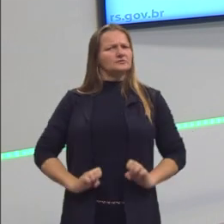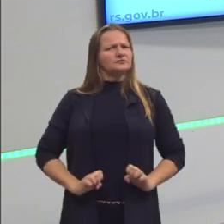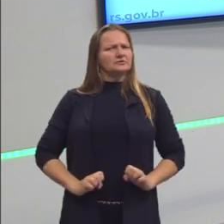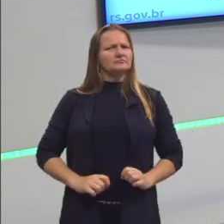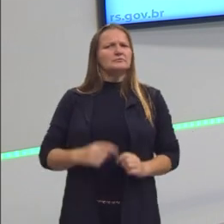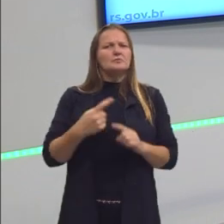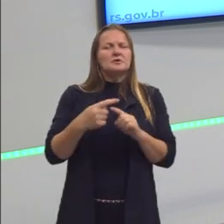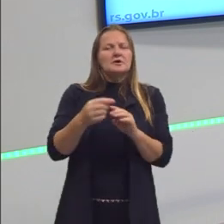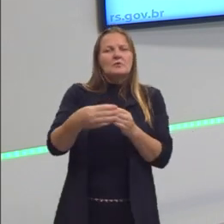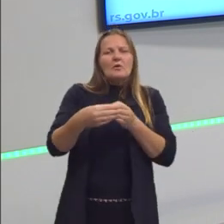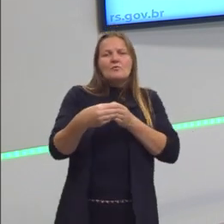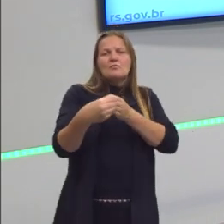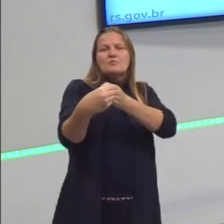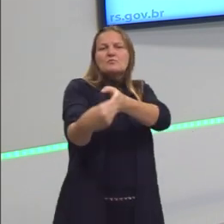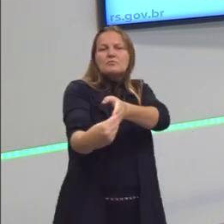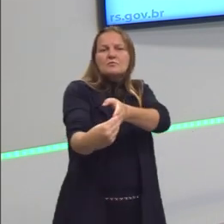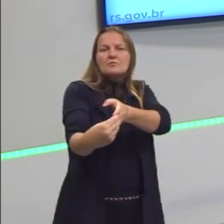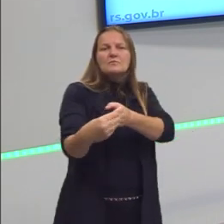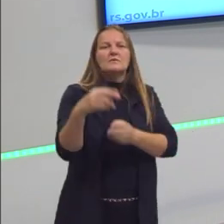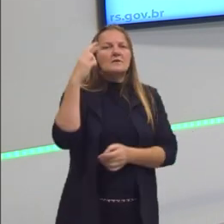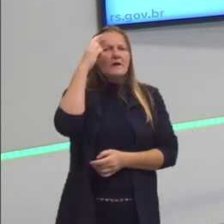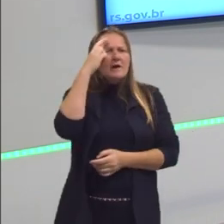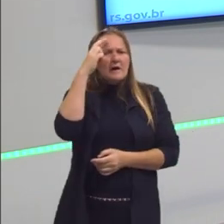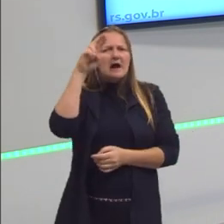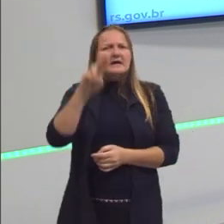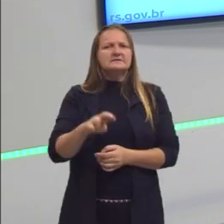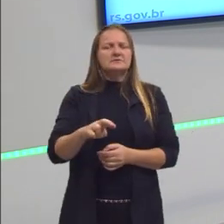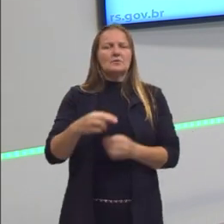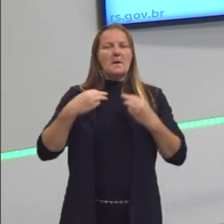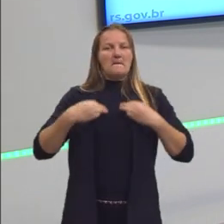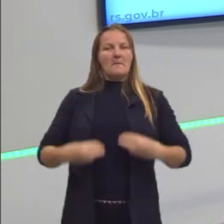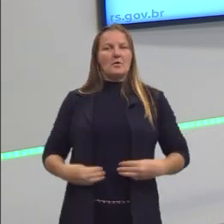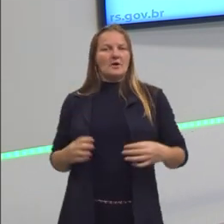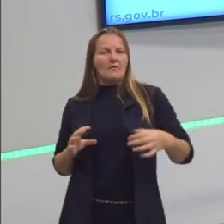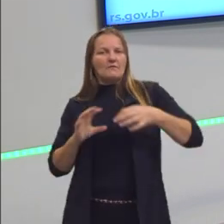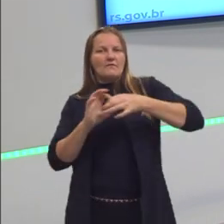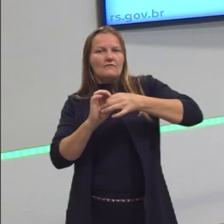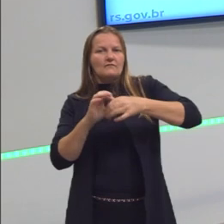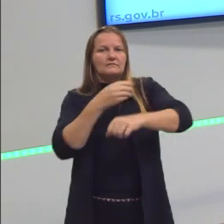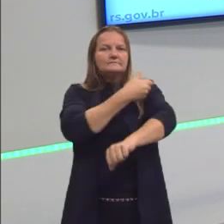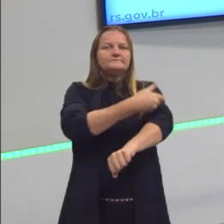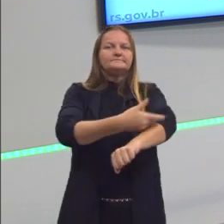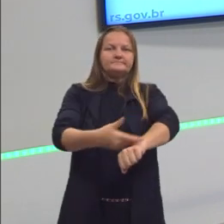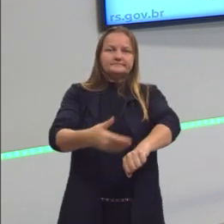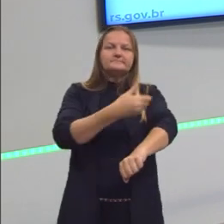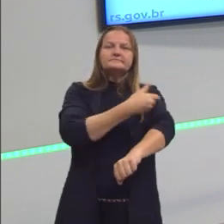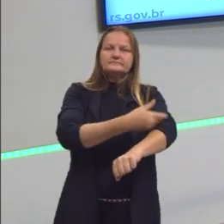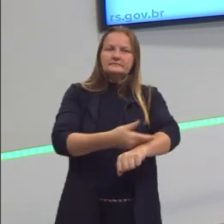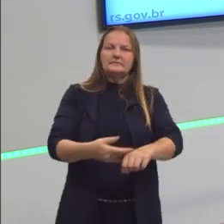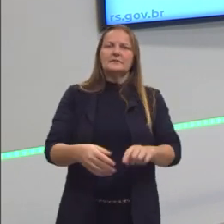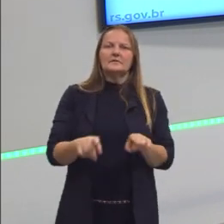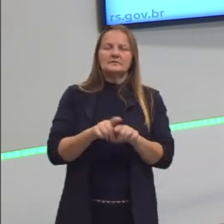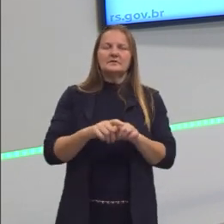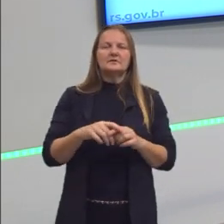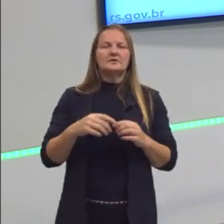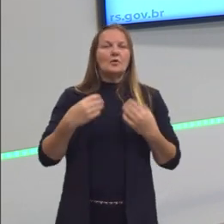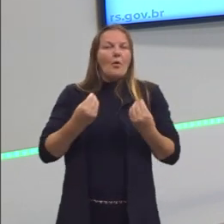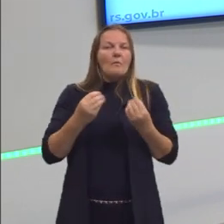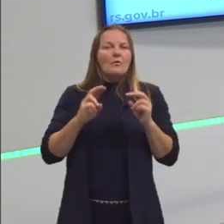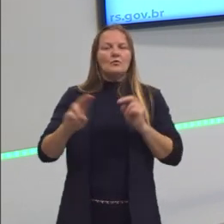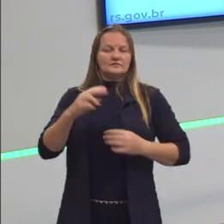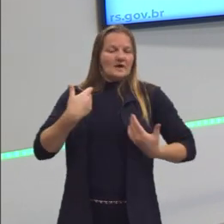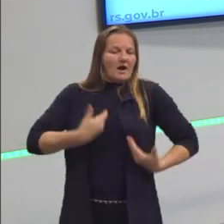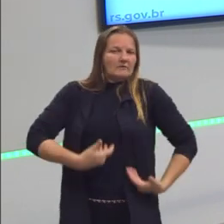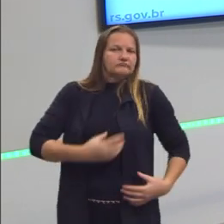ética é a guia da razão. Então, a moral está ligada aos nossos costumes. Até o nosso próprio modo de se vestir,